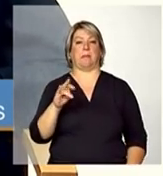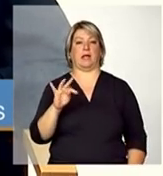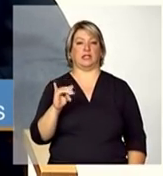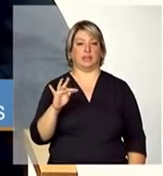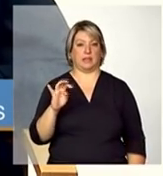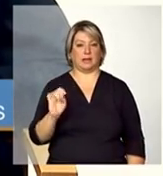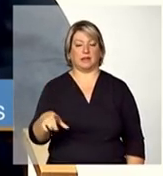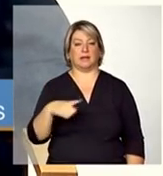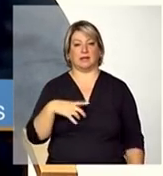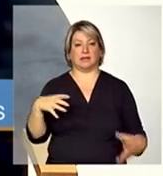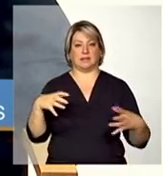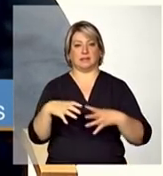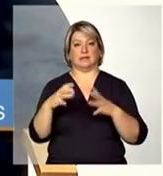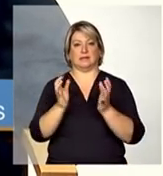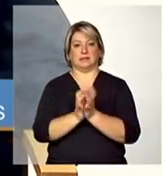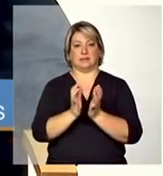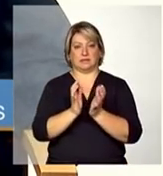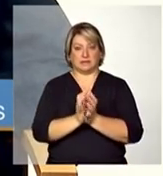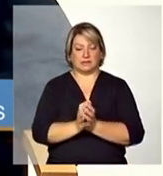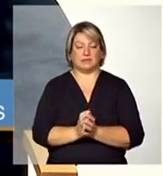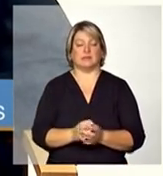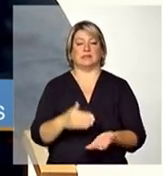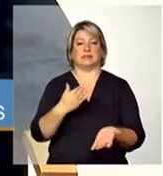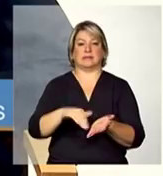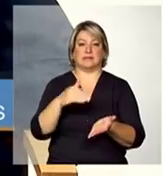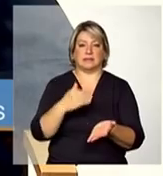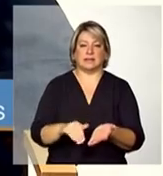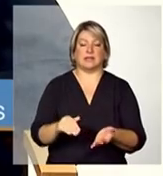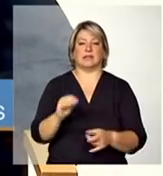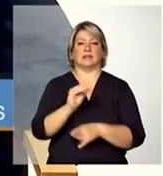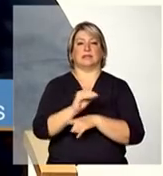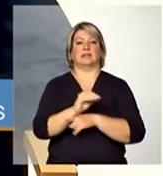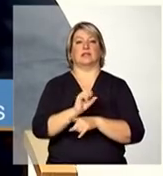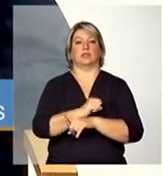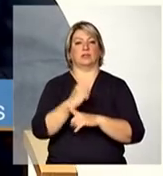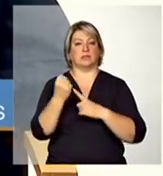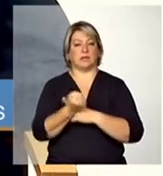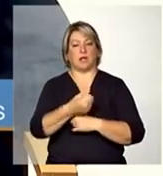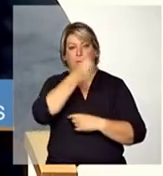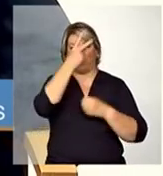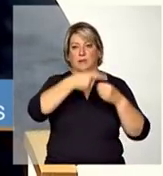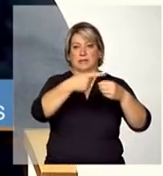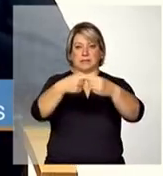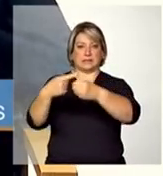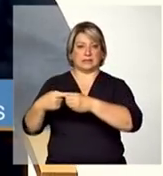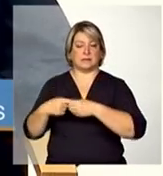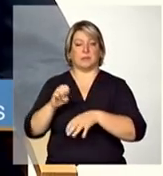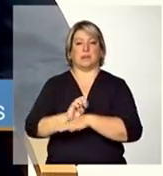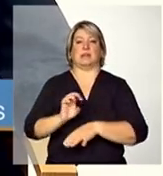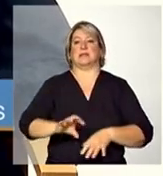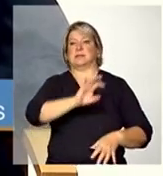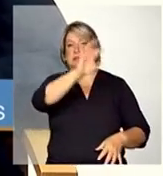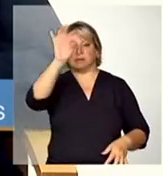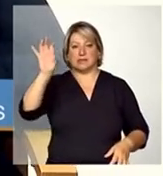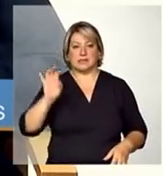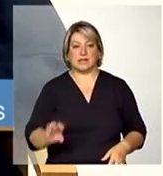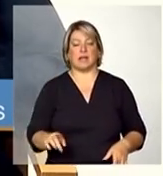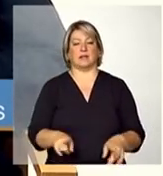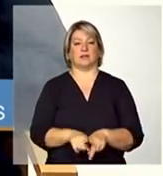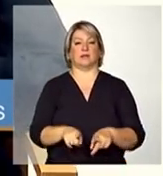assistência social que é formada pelos secretários de assistência social dos municípios dos estados da união